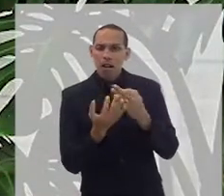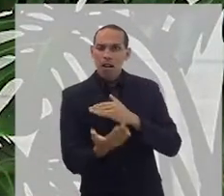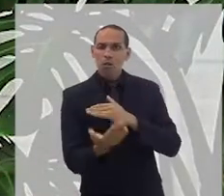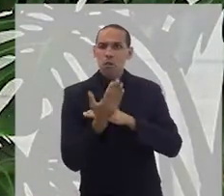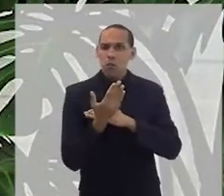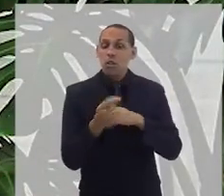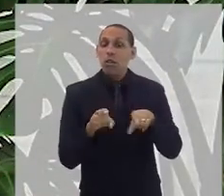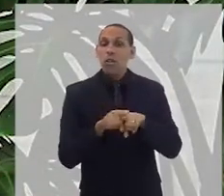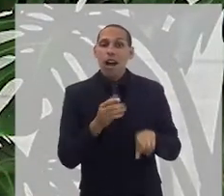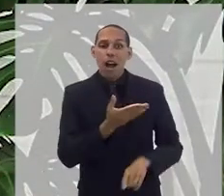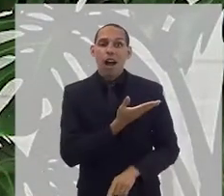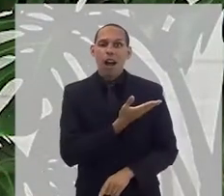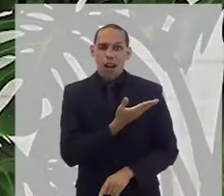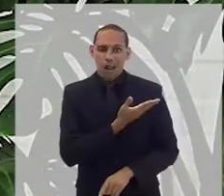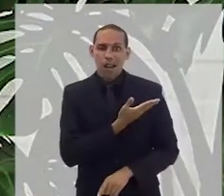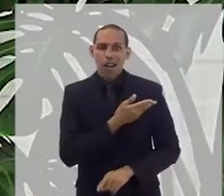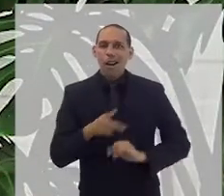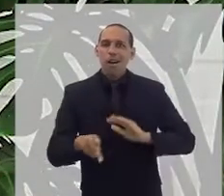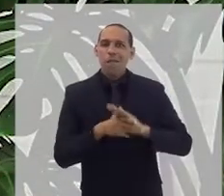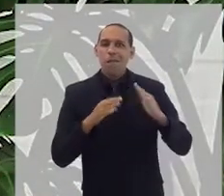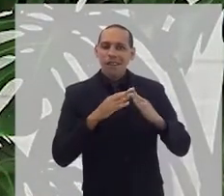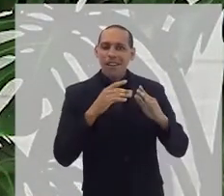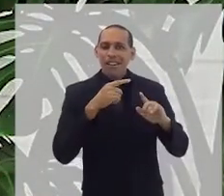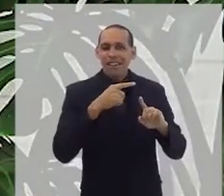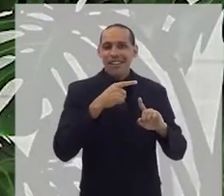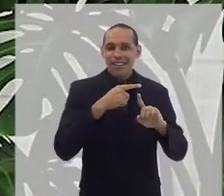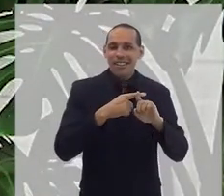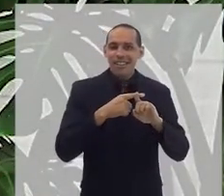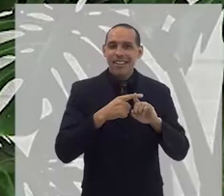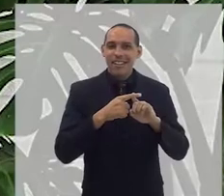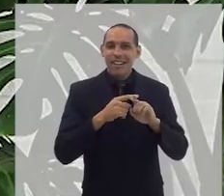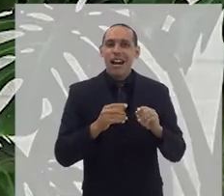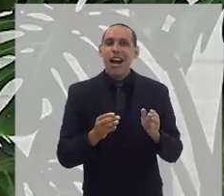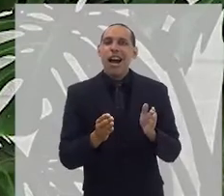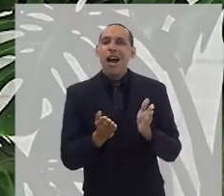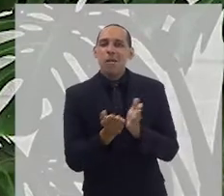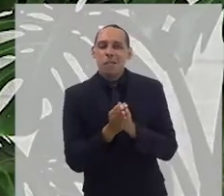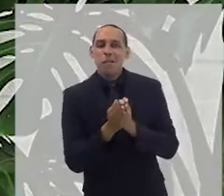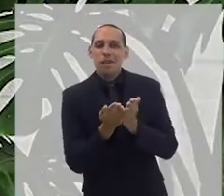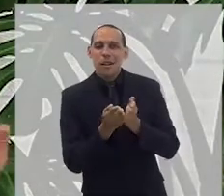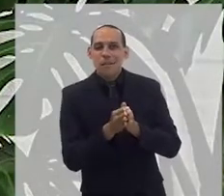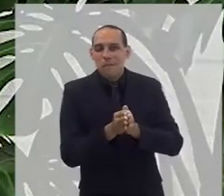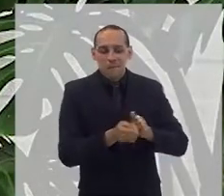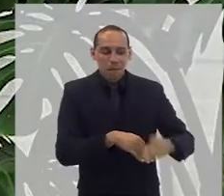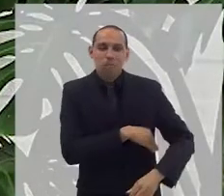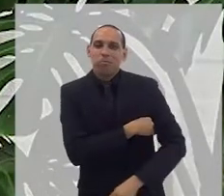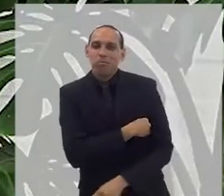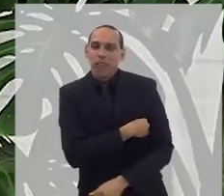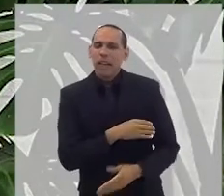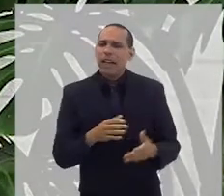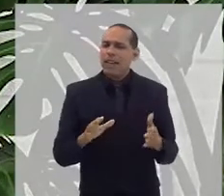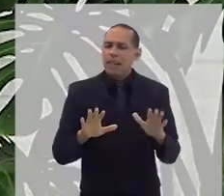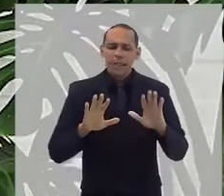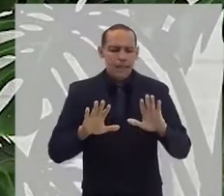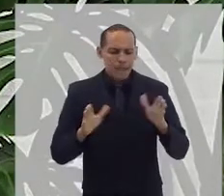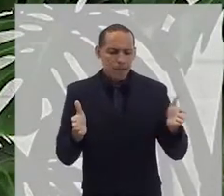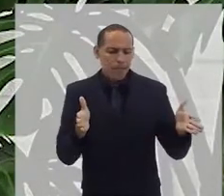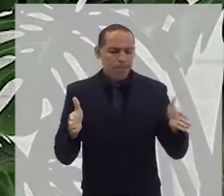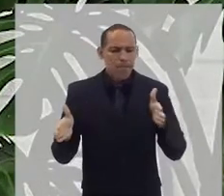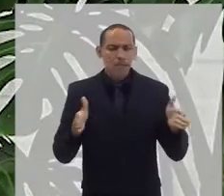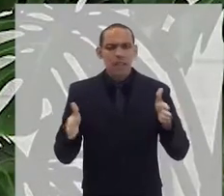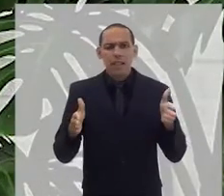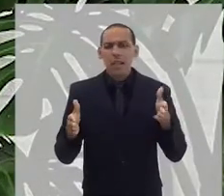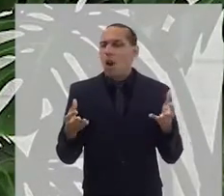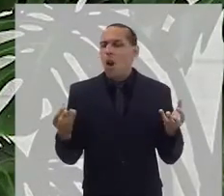sua família e também dos seus amigos evangélicos. Como é que foi esse momento da sua